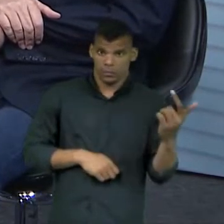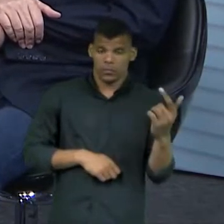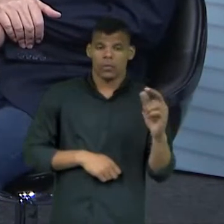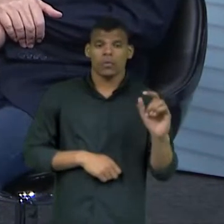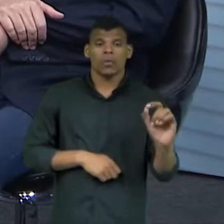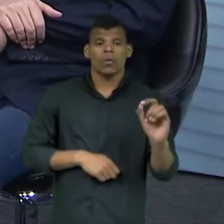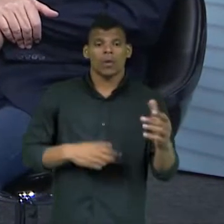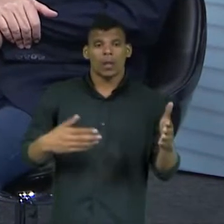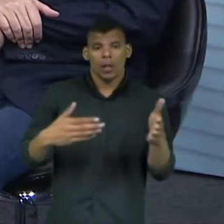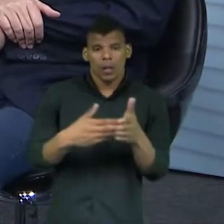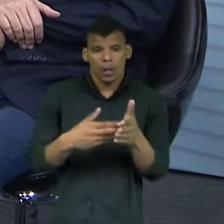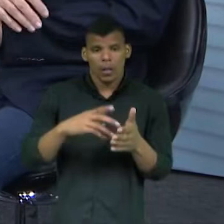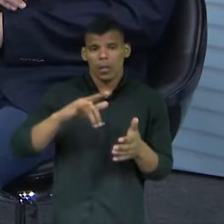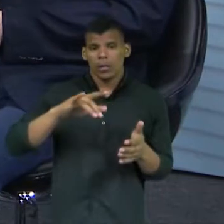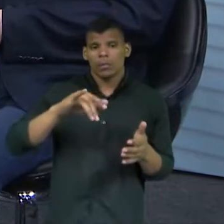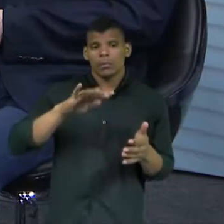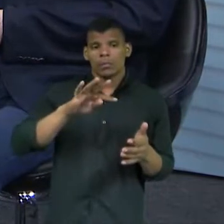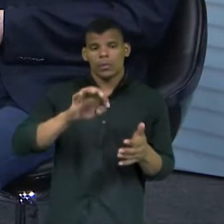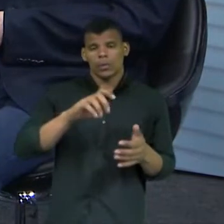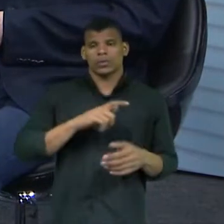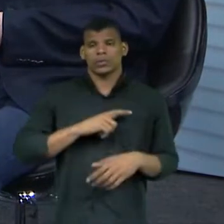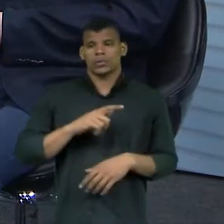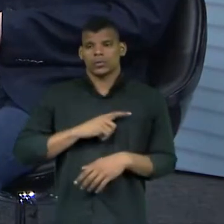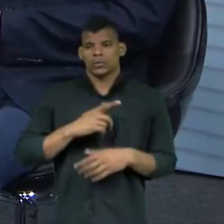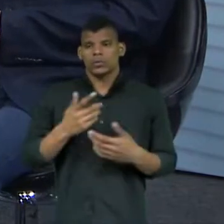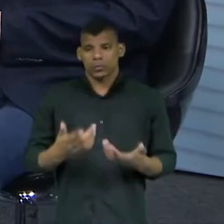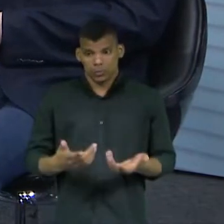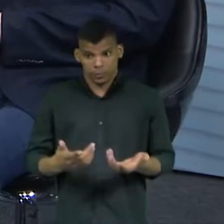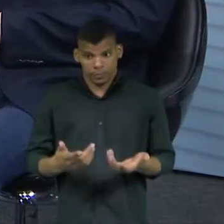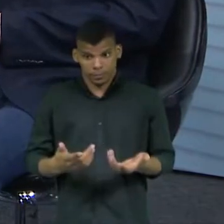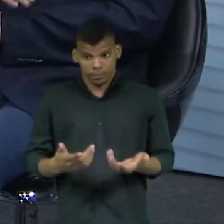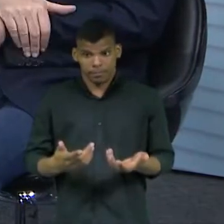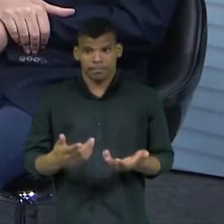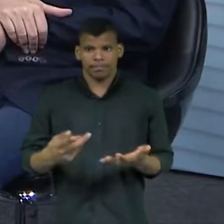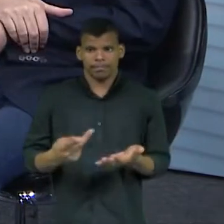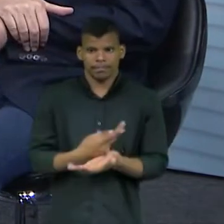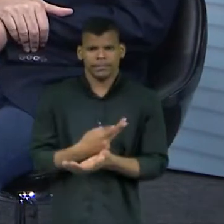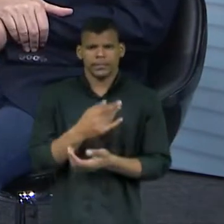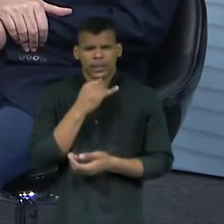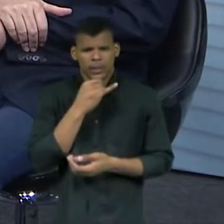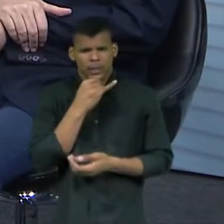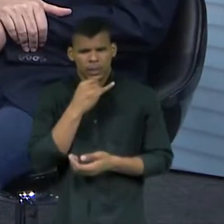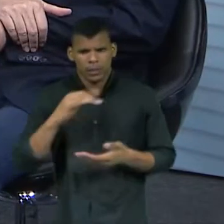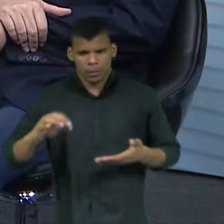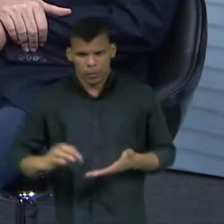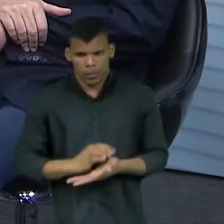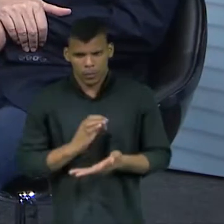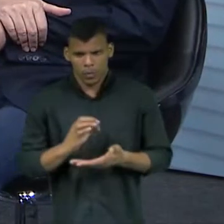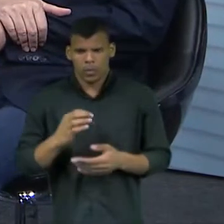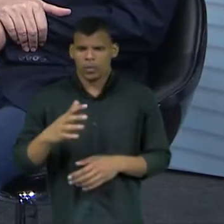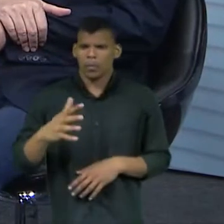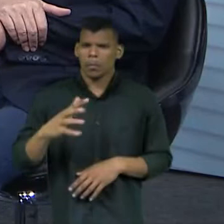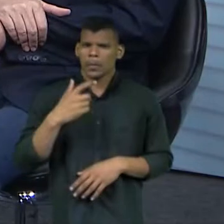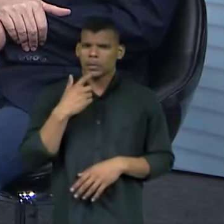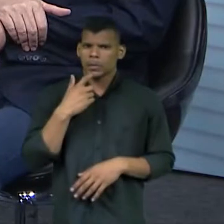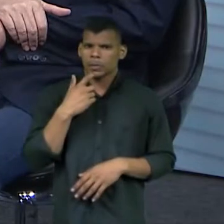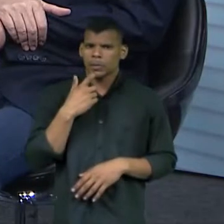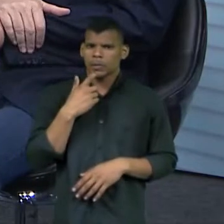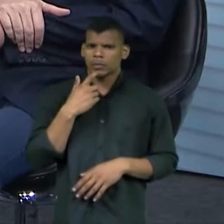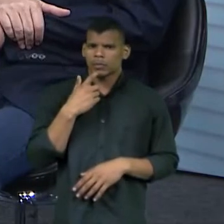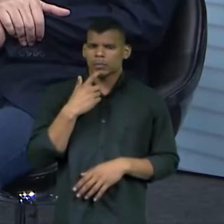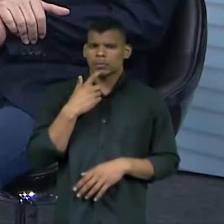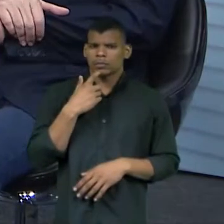razoabilidade. Sim. Digamos que... Se ficou muito assintoso, isso pode ter uma... Isso, que ele faz uma contratação, uma média de X contratações